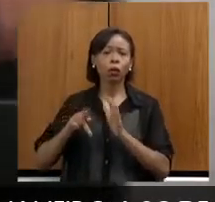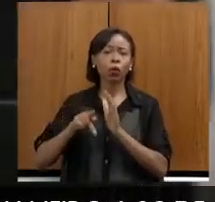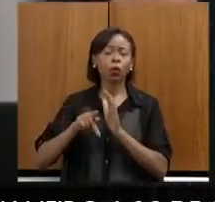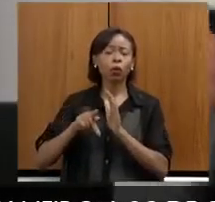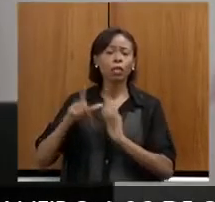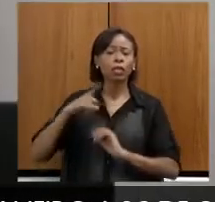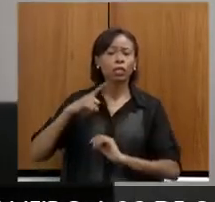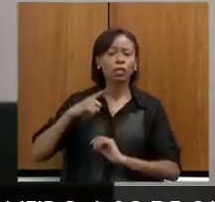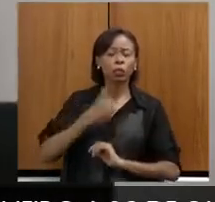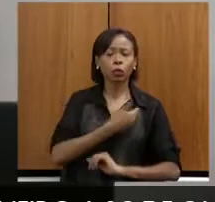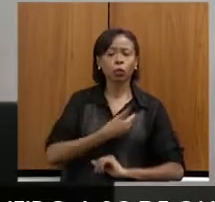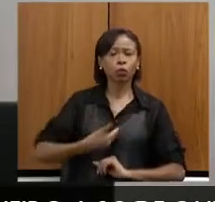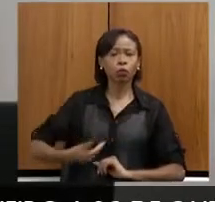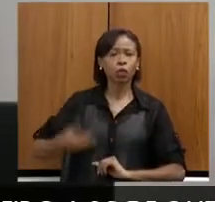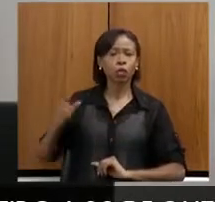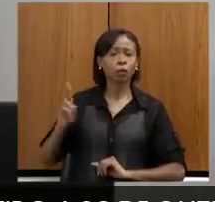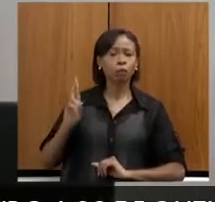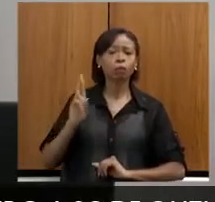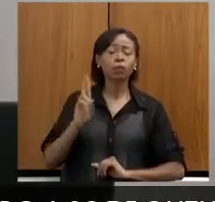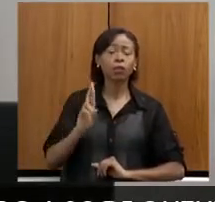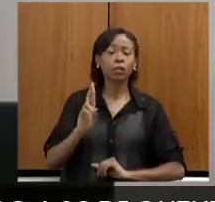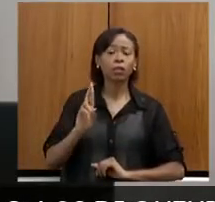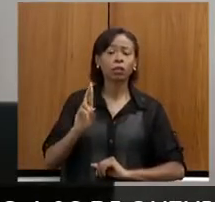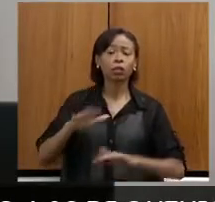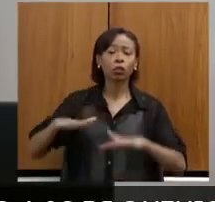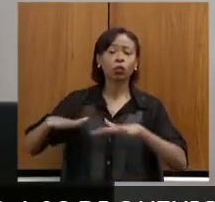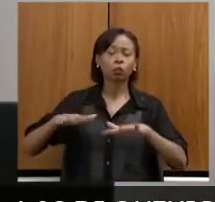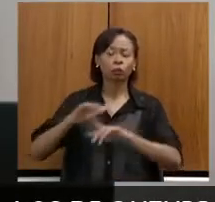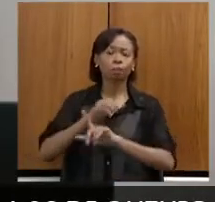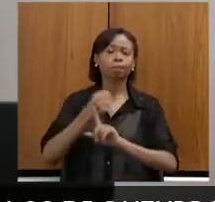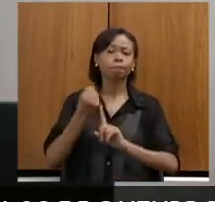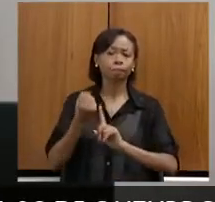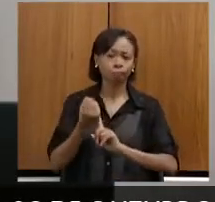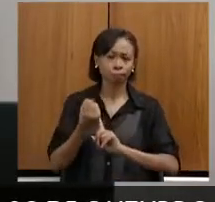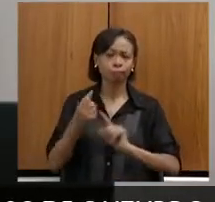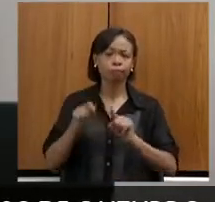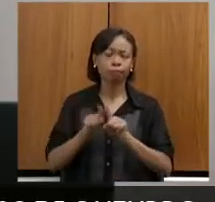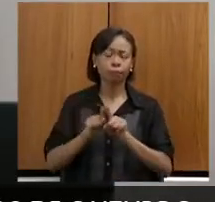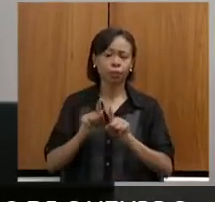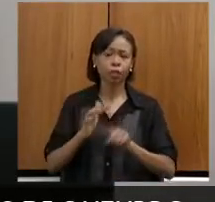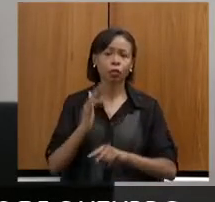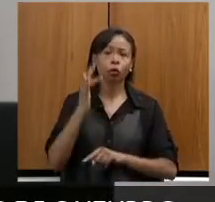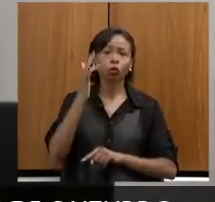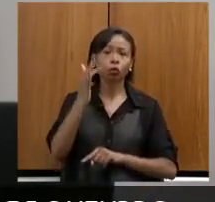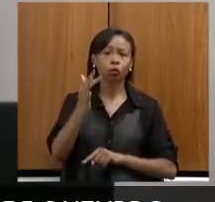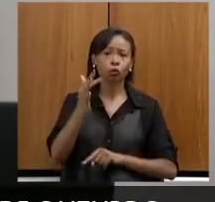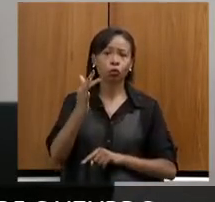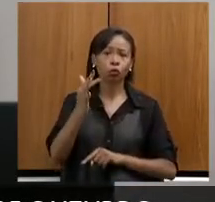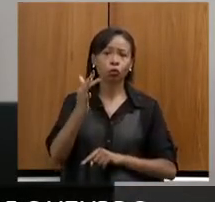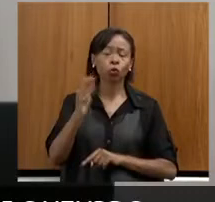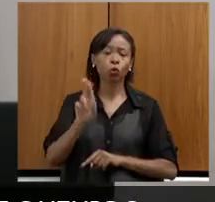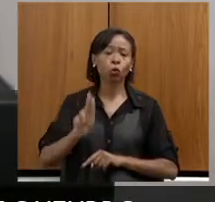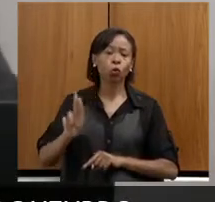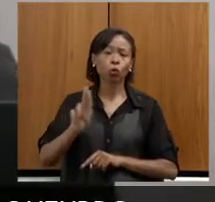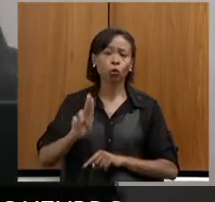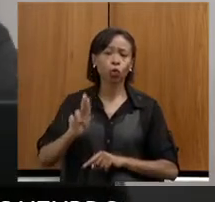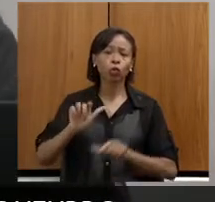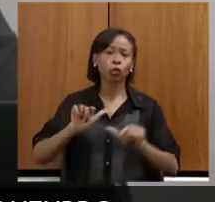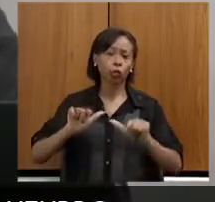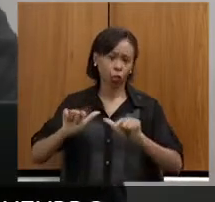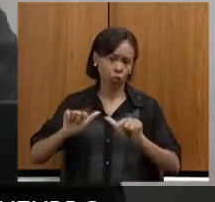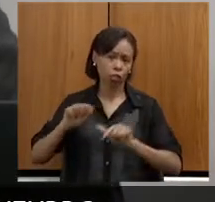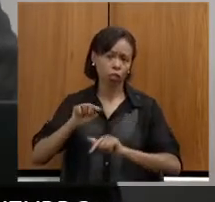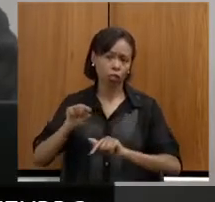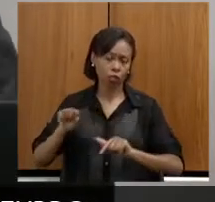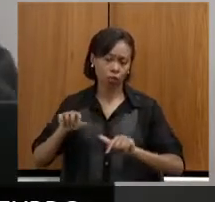representantes dos movimentos sociais e os futuros usuários do serviço de construção conjunta. A senhora já respondeu, disse que